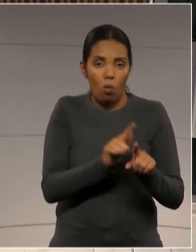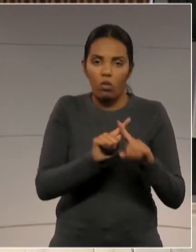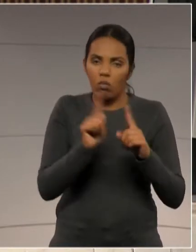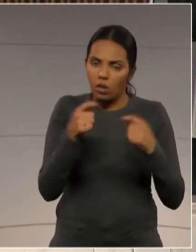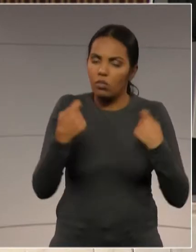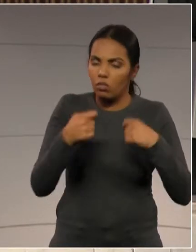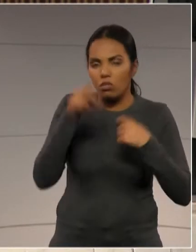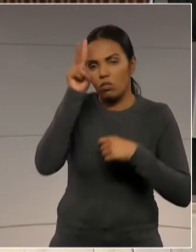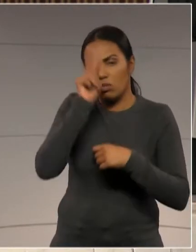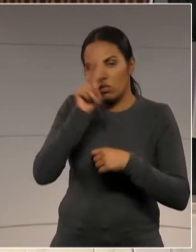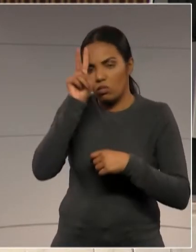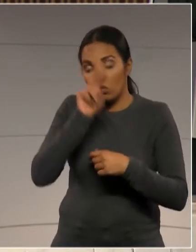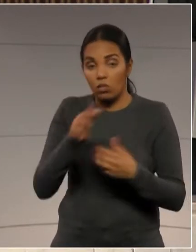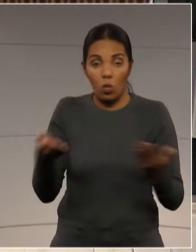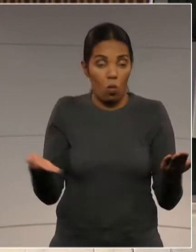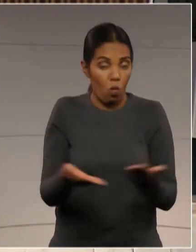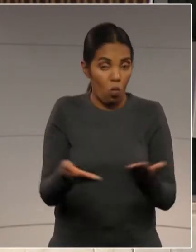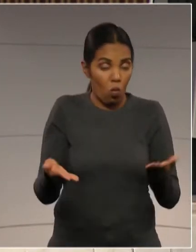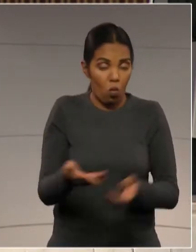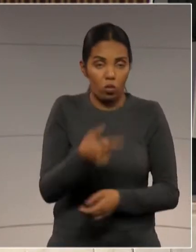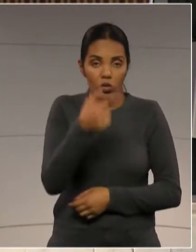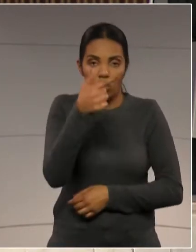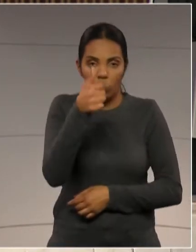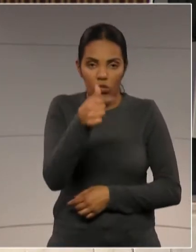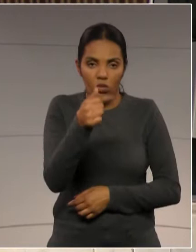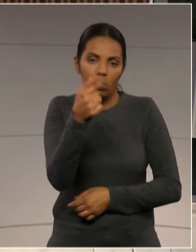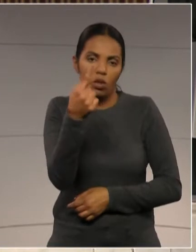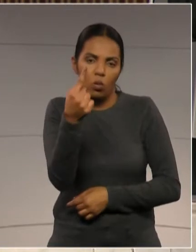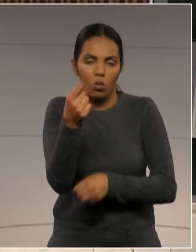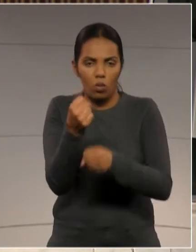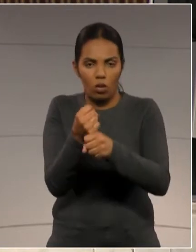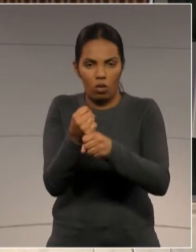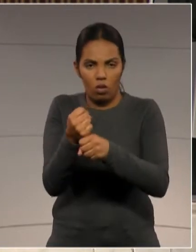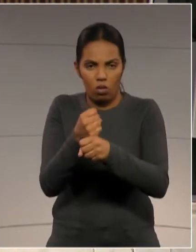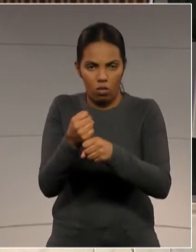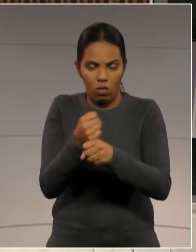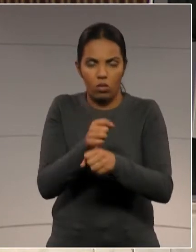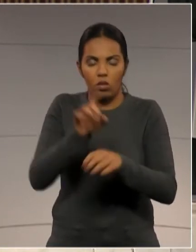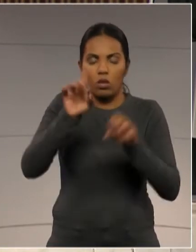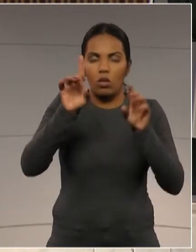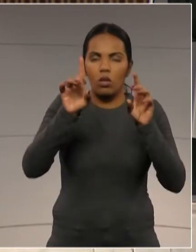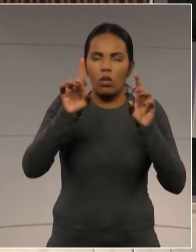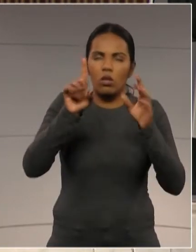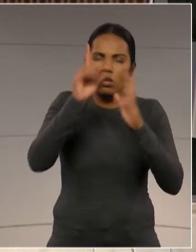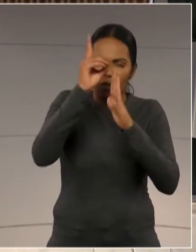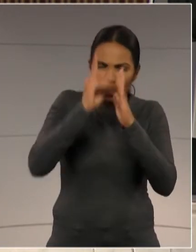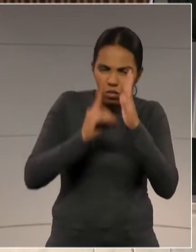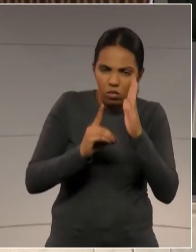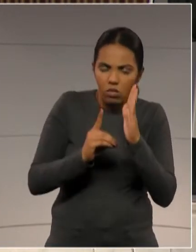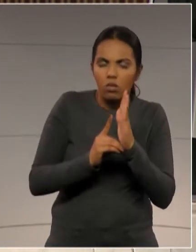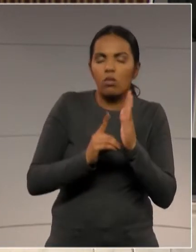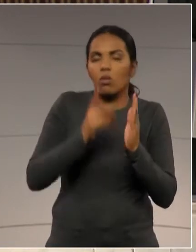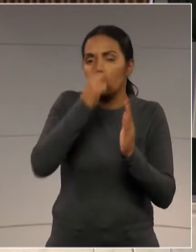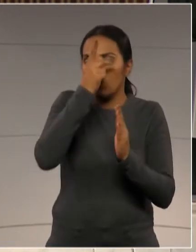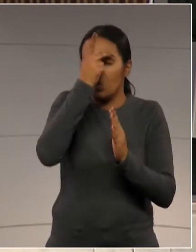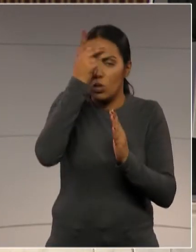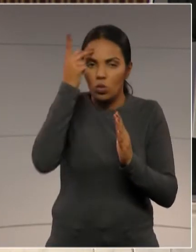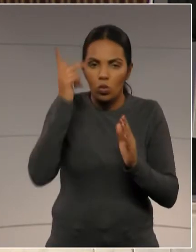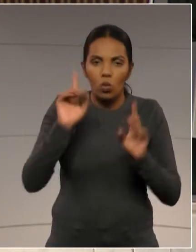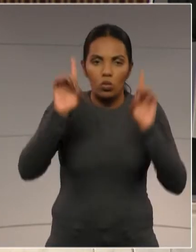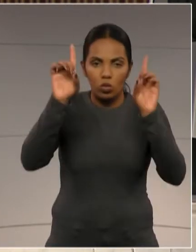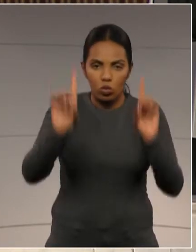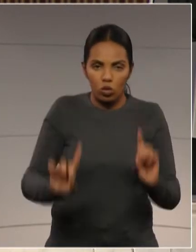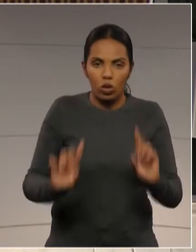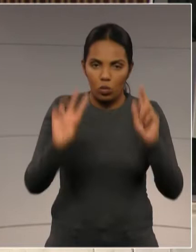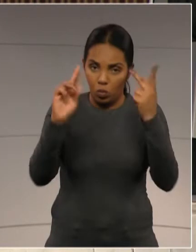Então, no 71º ano da Declaração Universal dos Direitos Humanos, eu acho que é preciso que nós reforcemos